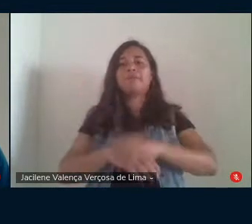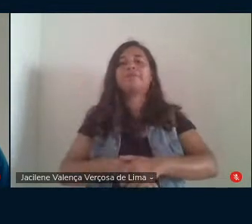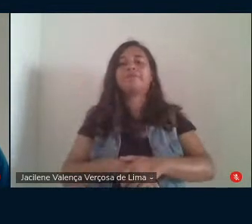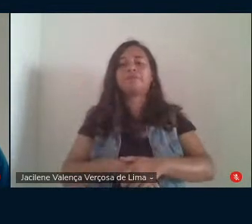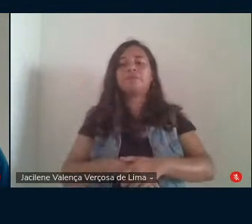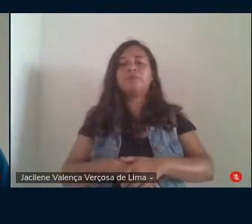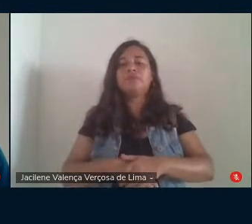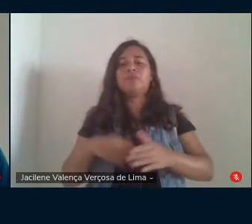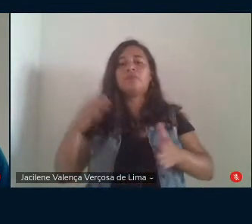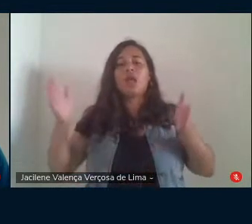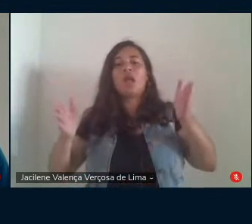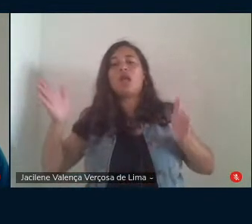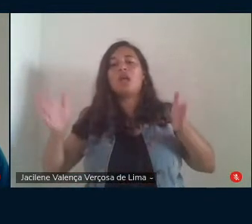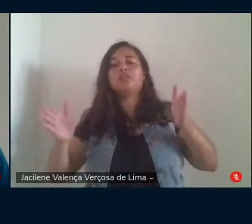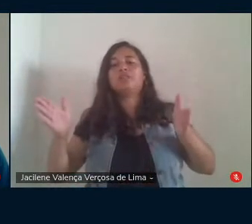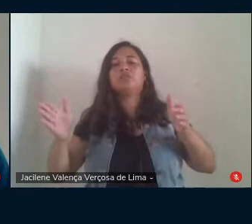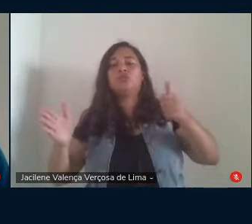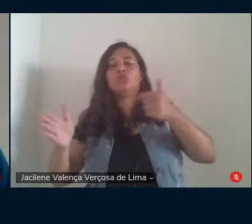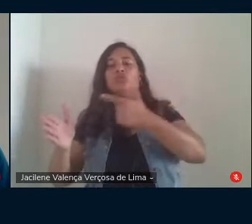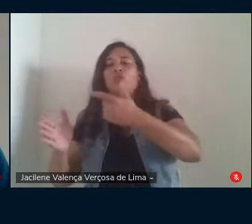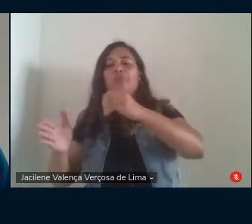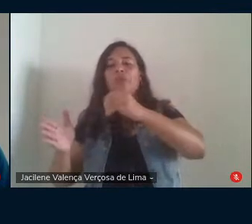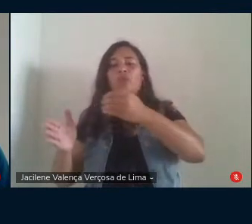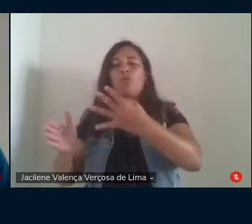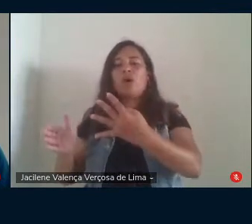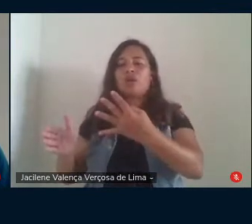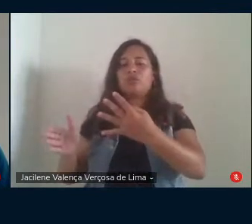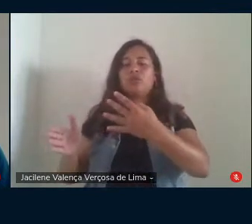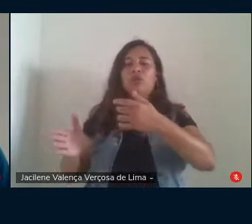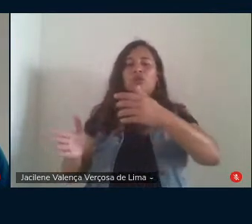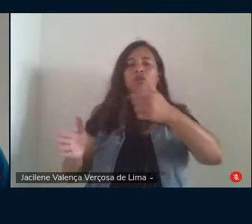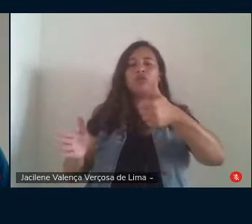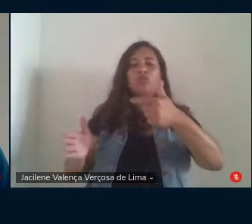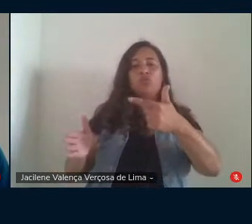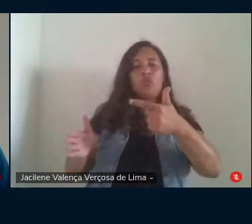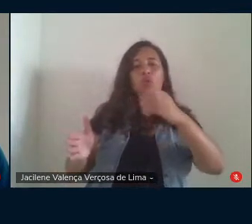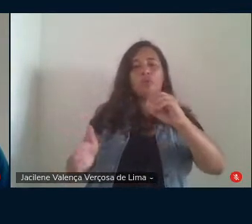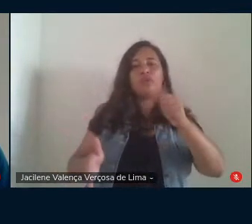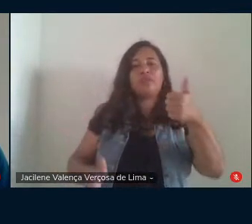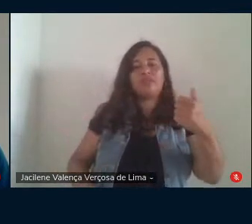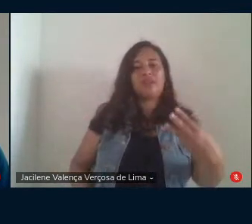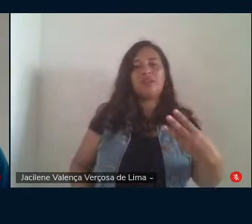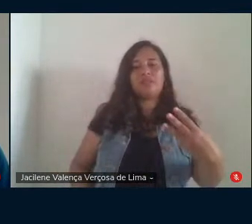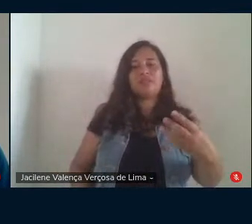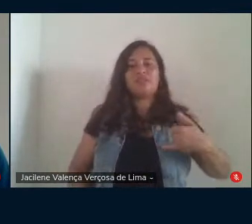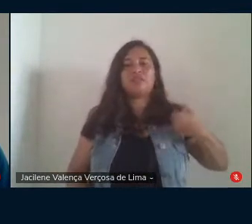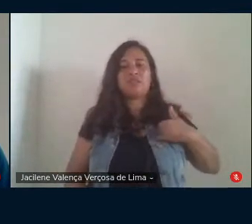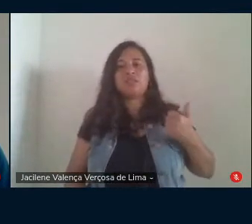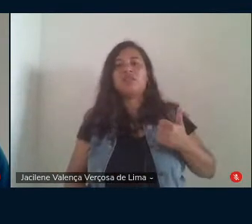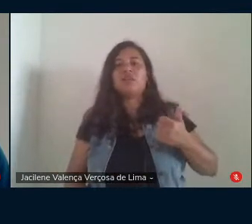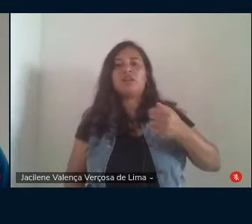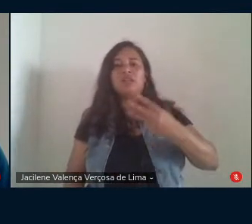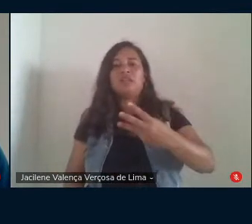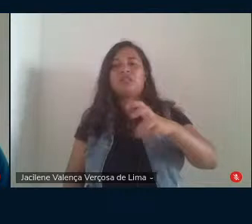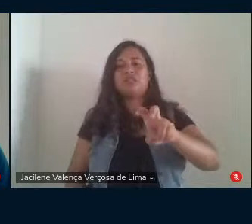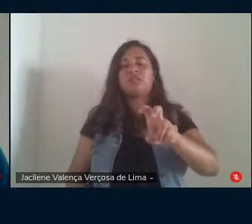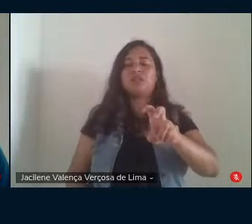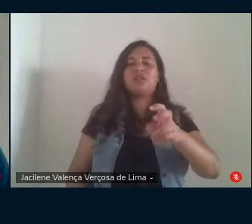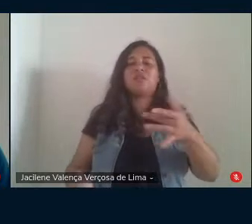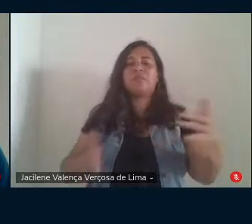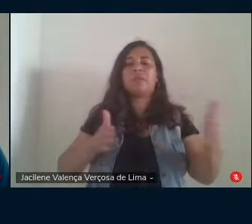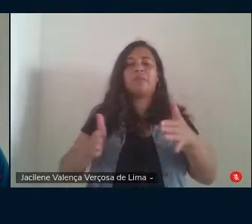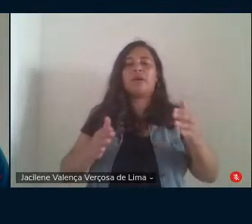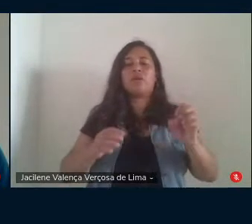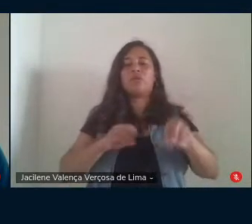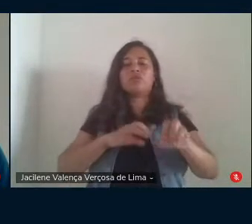2004 e 2013 a proporção de pessoas da faixa etária de 25 a 34 anos com ensino superior praticamente